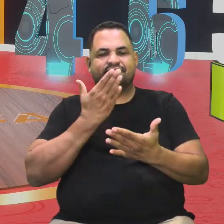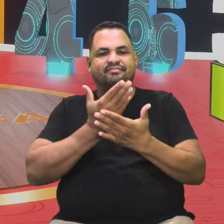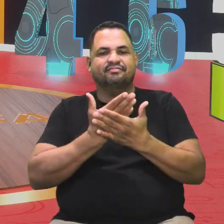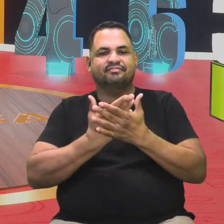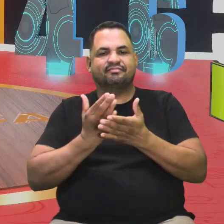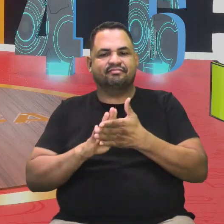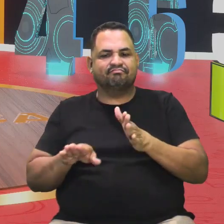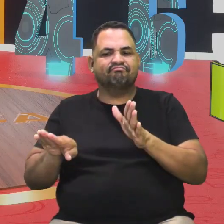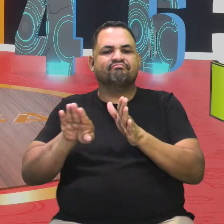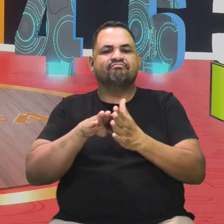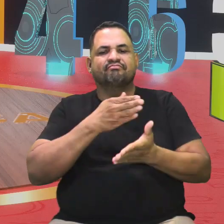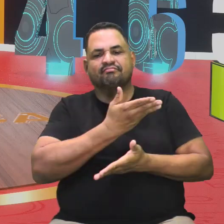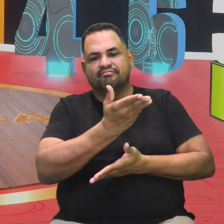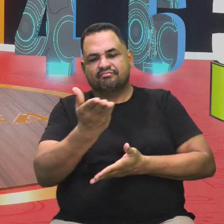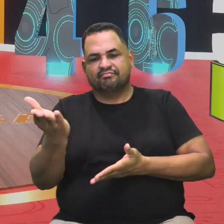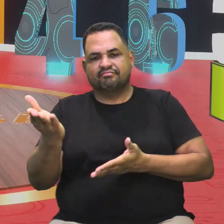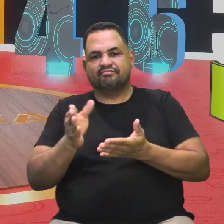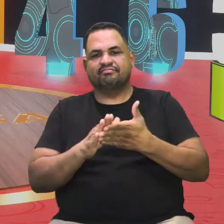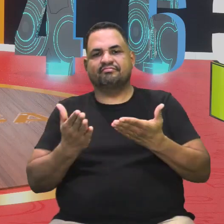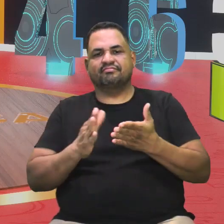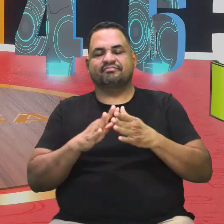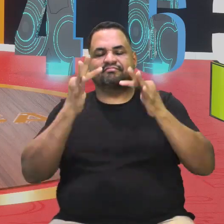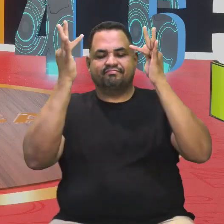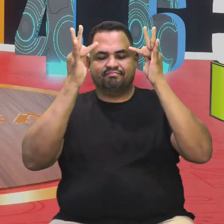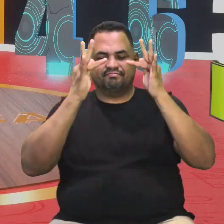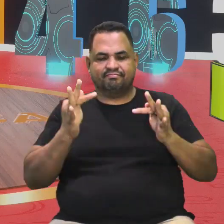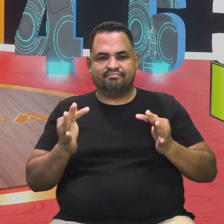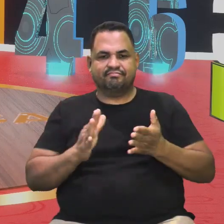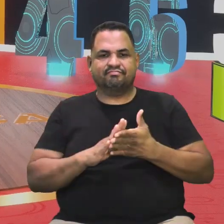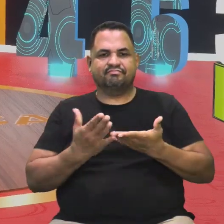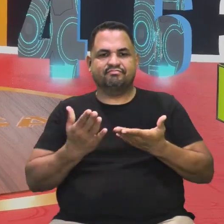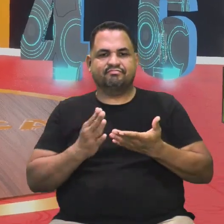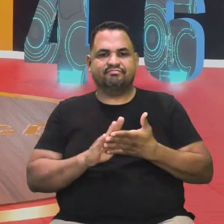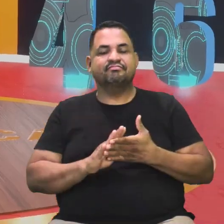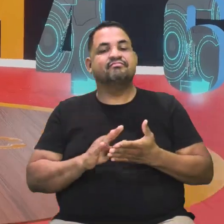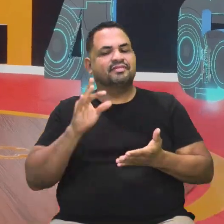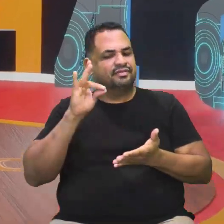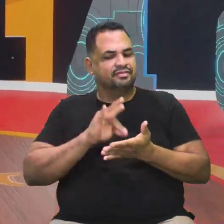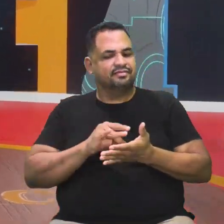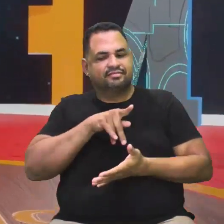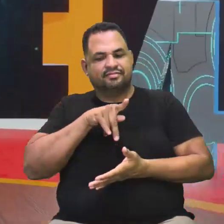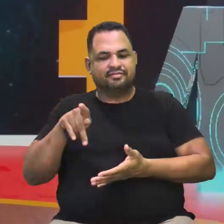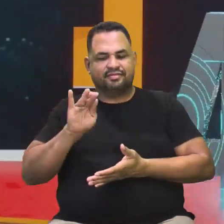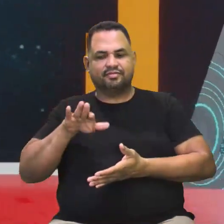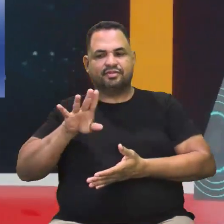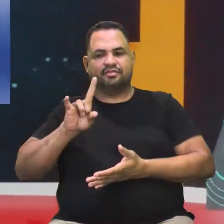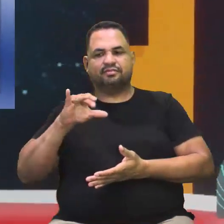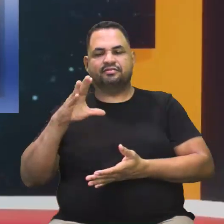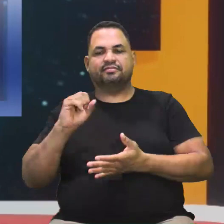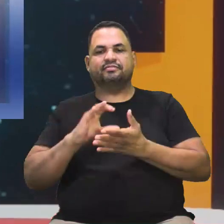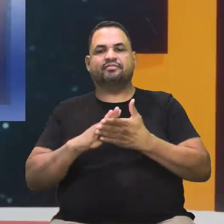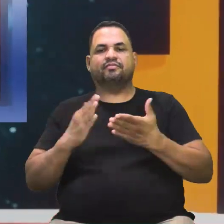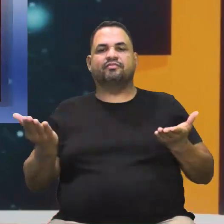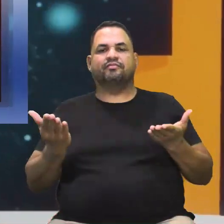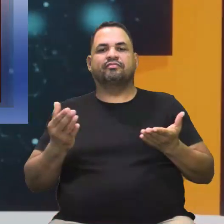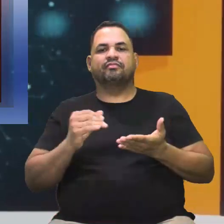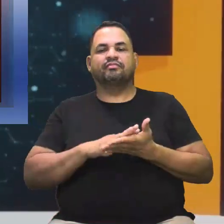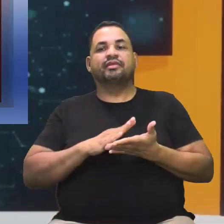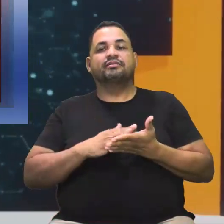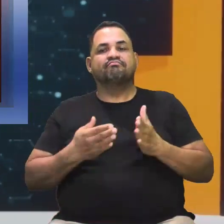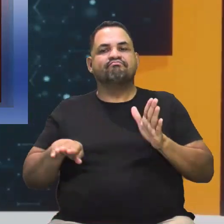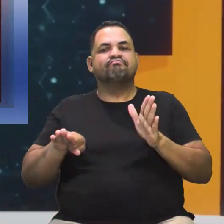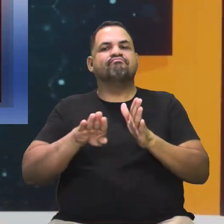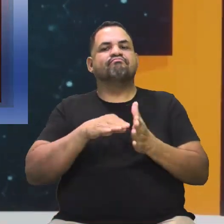nossas aulas chegam até você, né? E a gente fica muito feliz por isso, não é professor Maurício? É verdade. E quanto mais